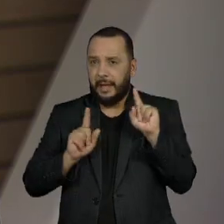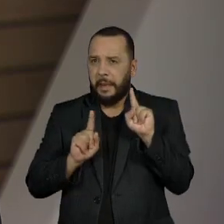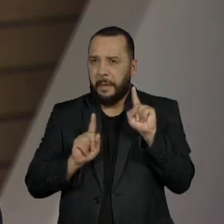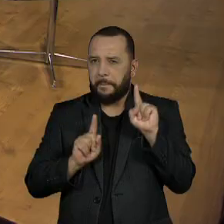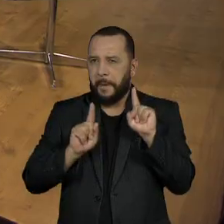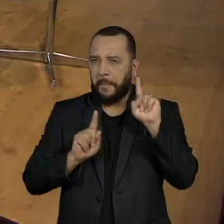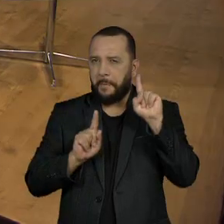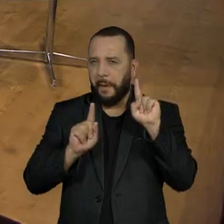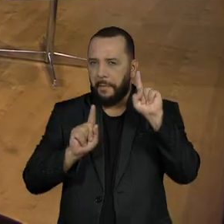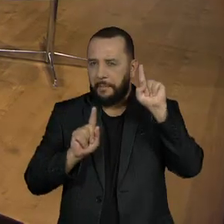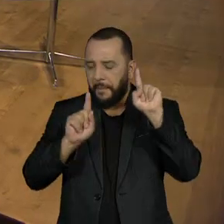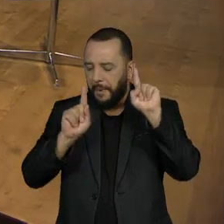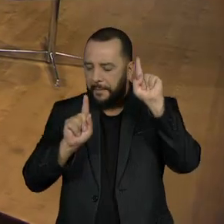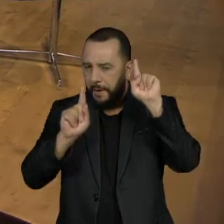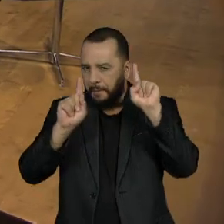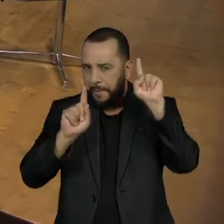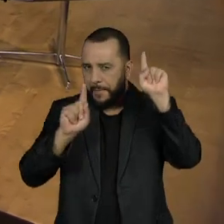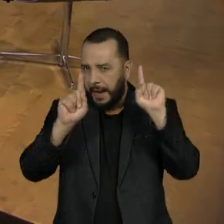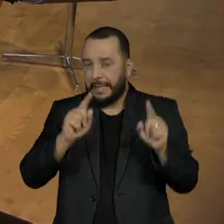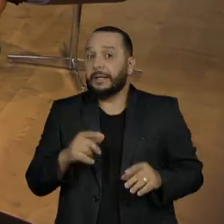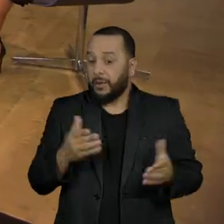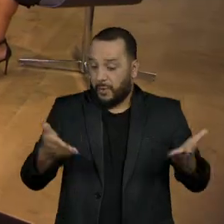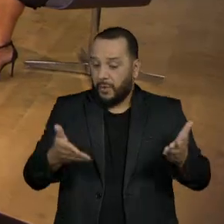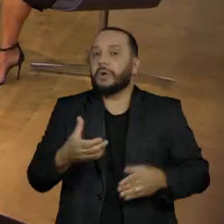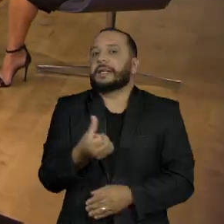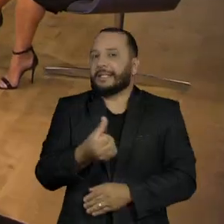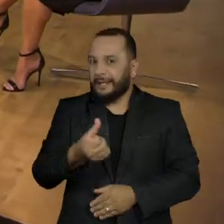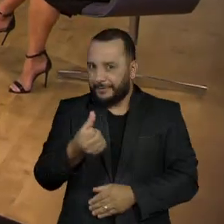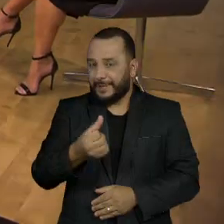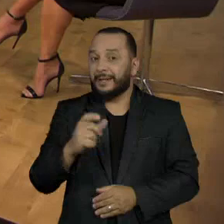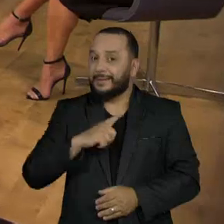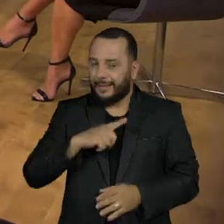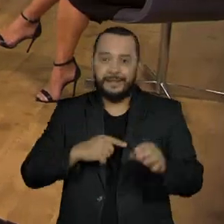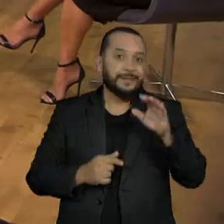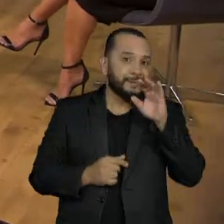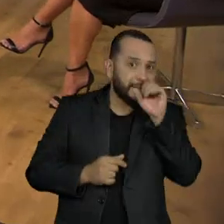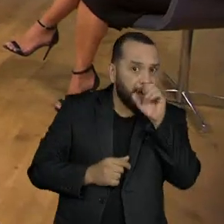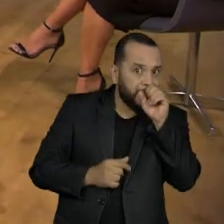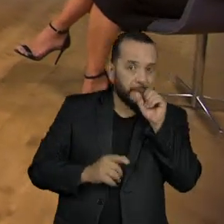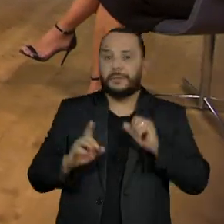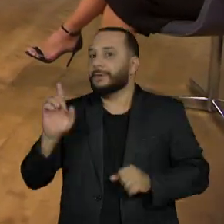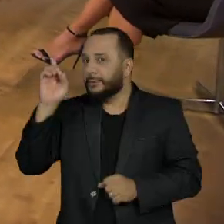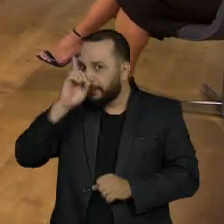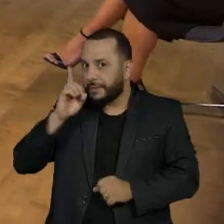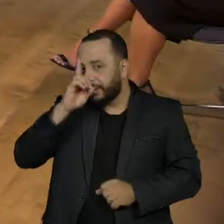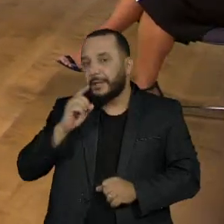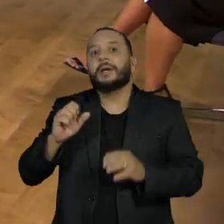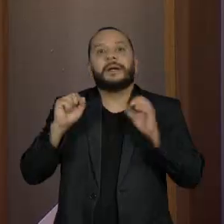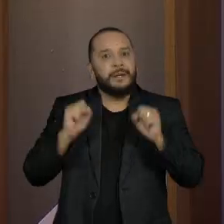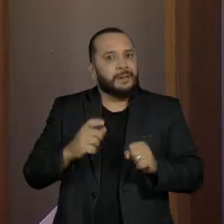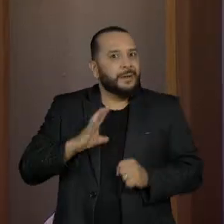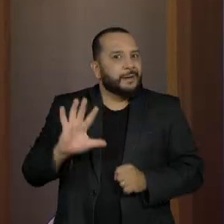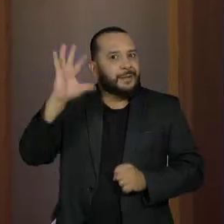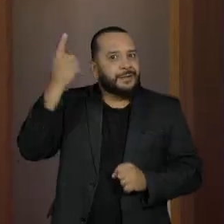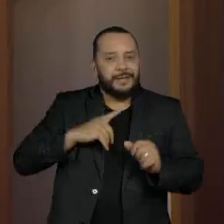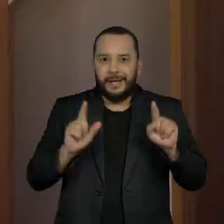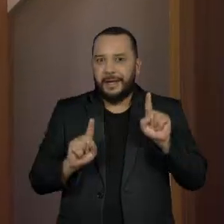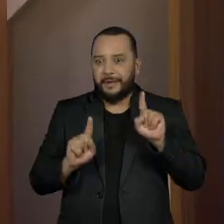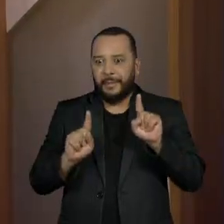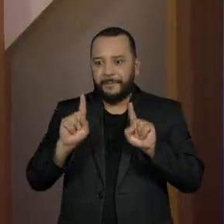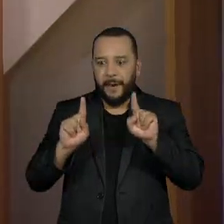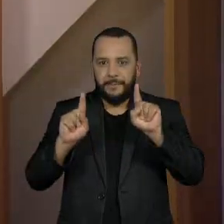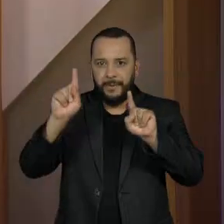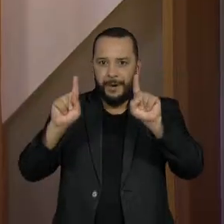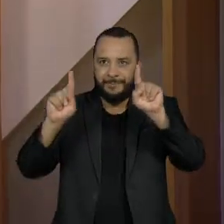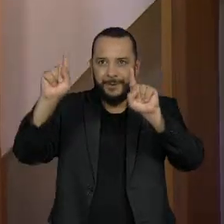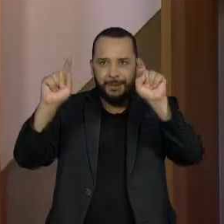dois dias, estamos na sexta-feira, mas ainda tem uma situação aberta para os competidores. E será que muita